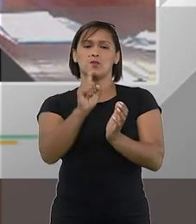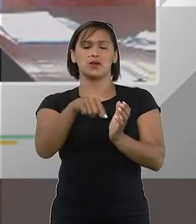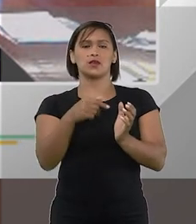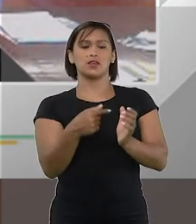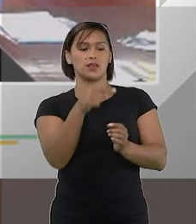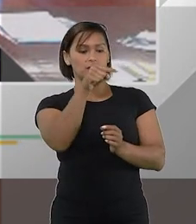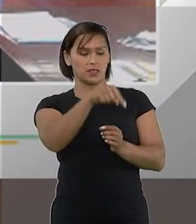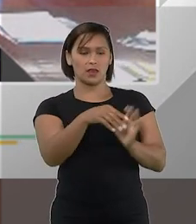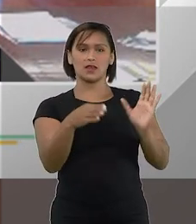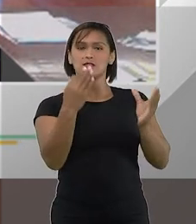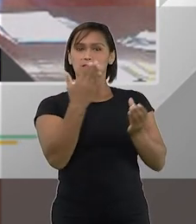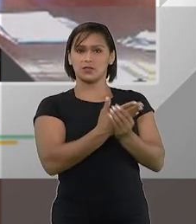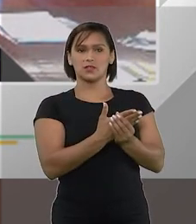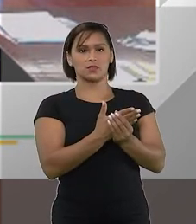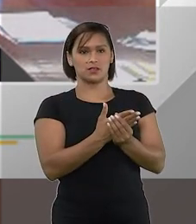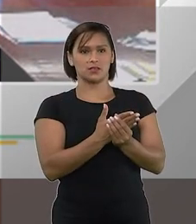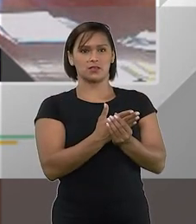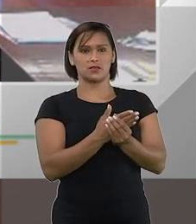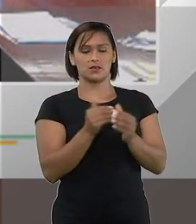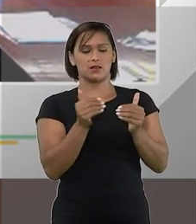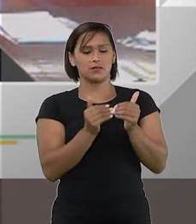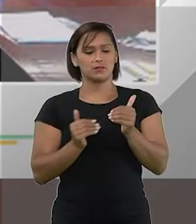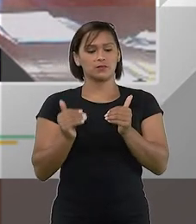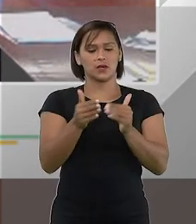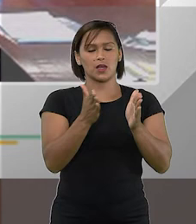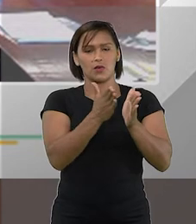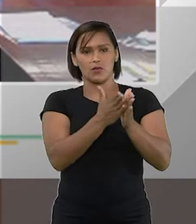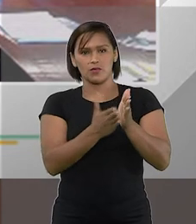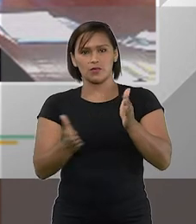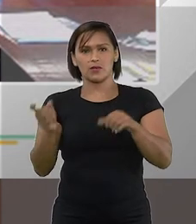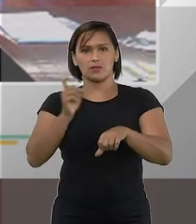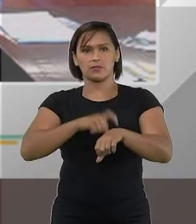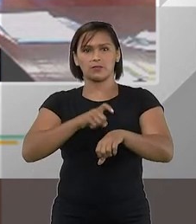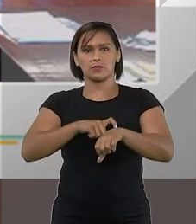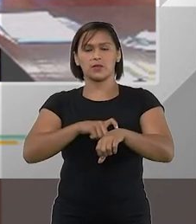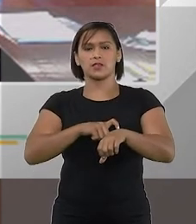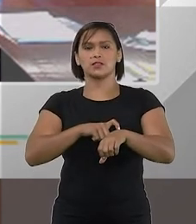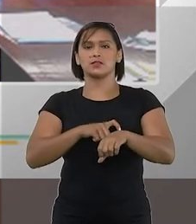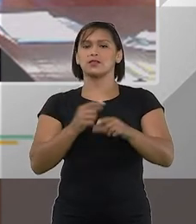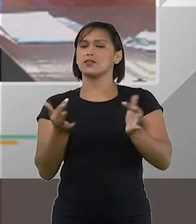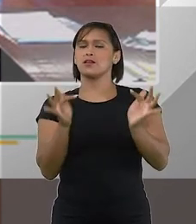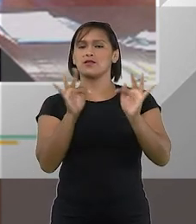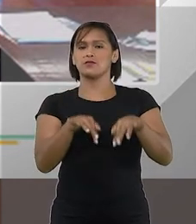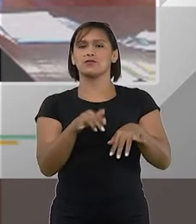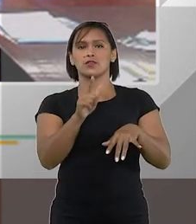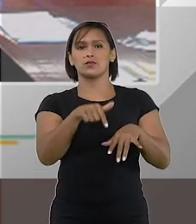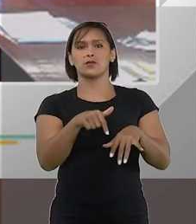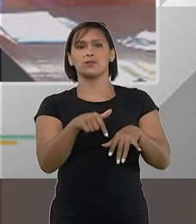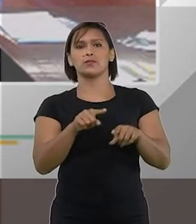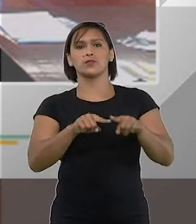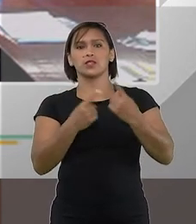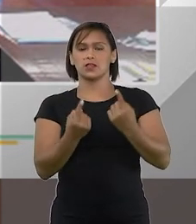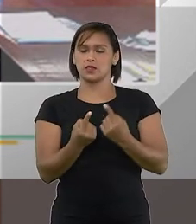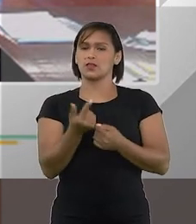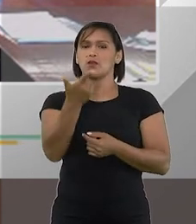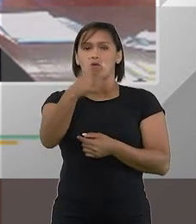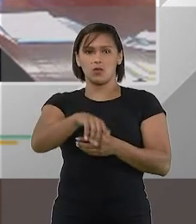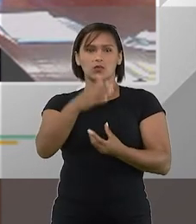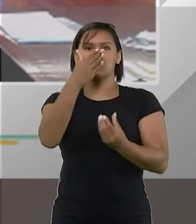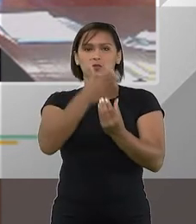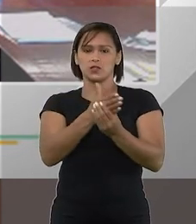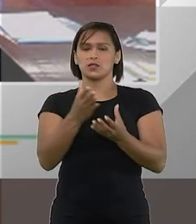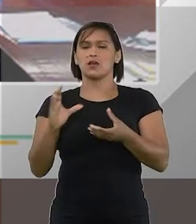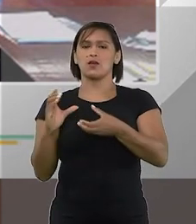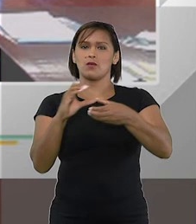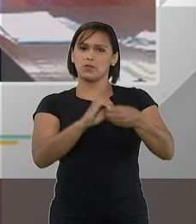que nesta situação passou-se o prazo que deveria ser e assim ficou então mais um caso